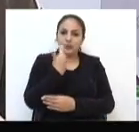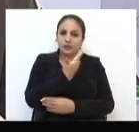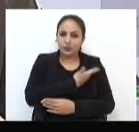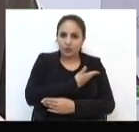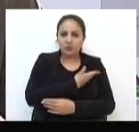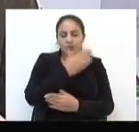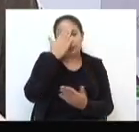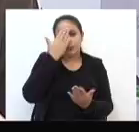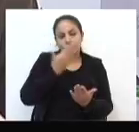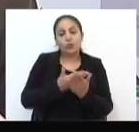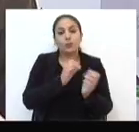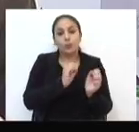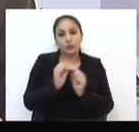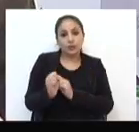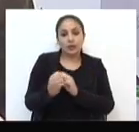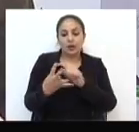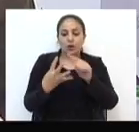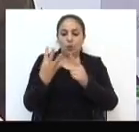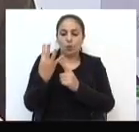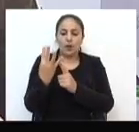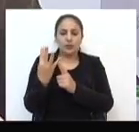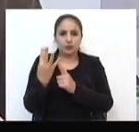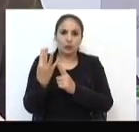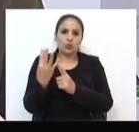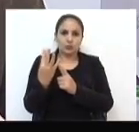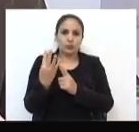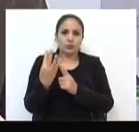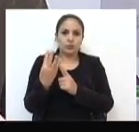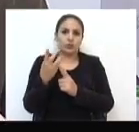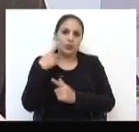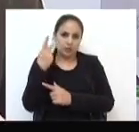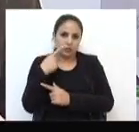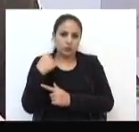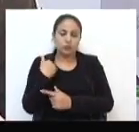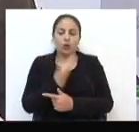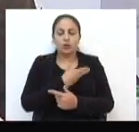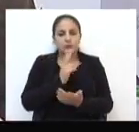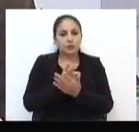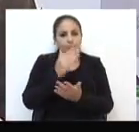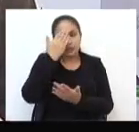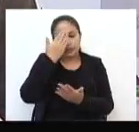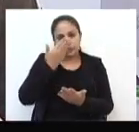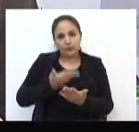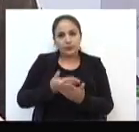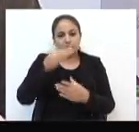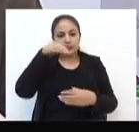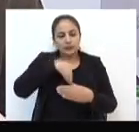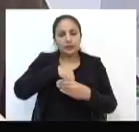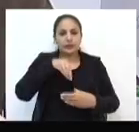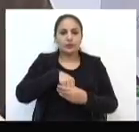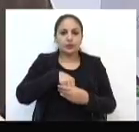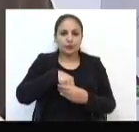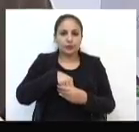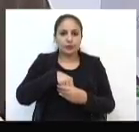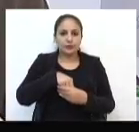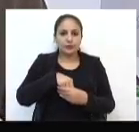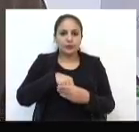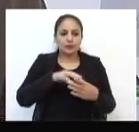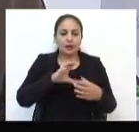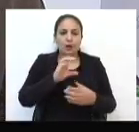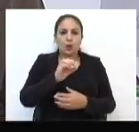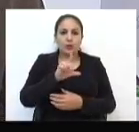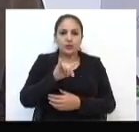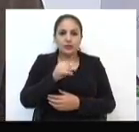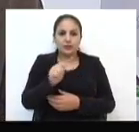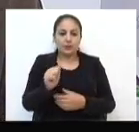nós acreditávamos, que poderia abrir a quarta cadeira, que é onde nós sempre acreditamos que estaríamos dentro da nominata dessa